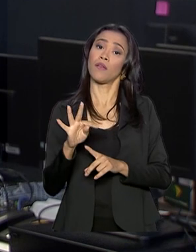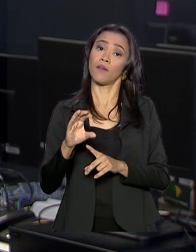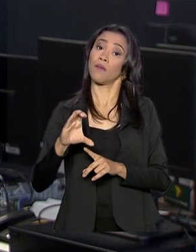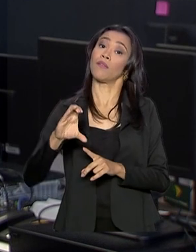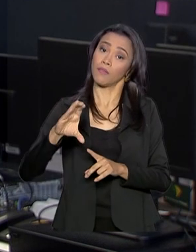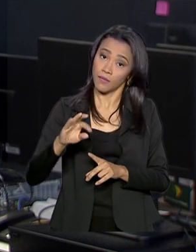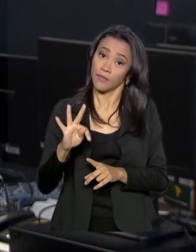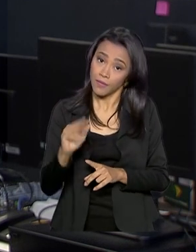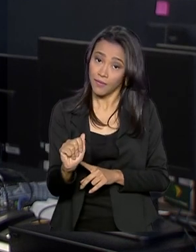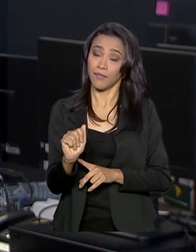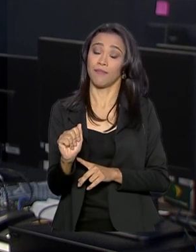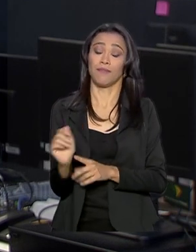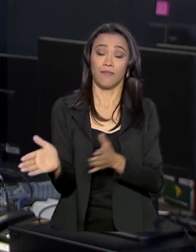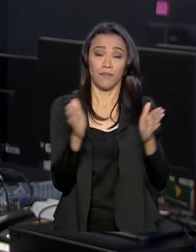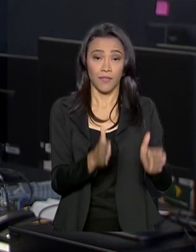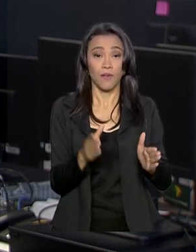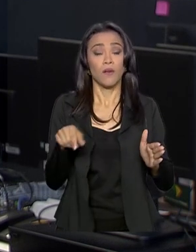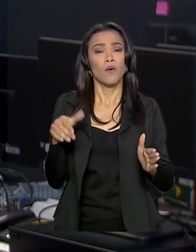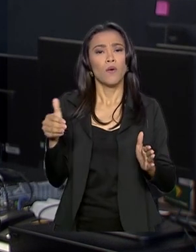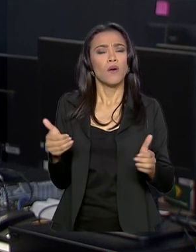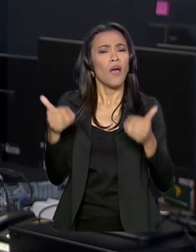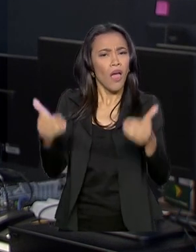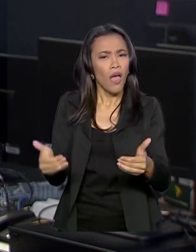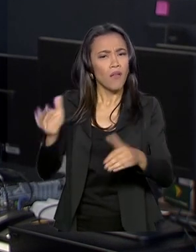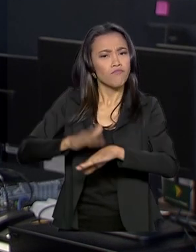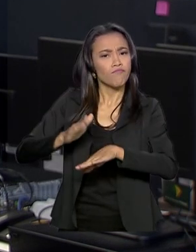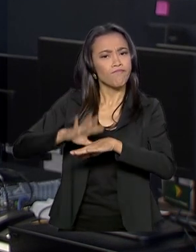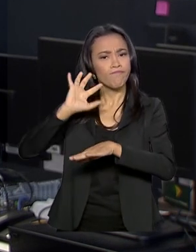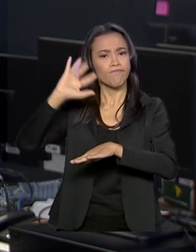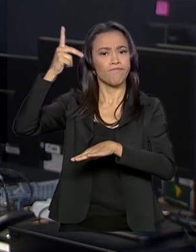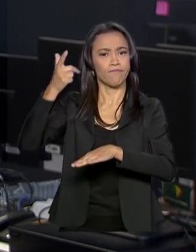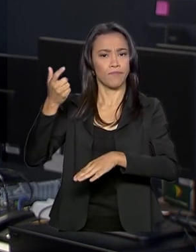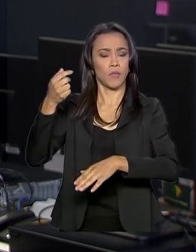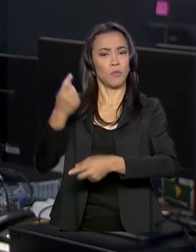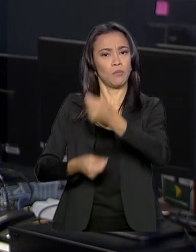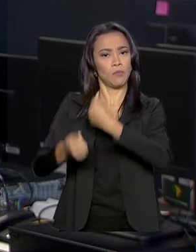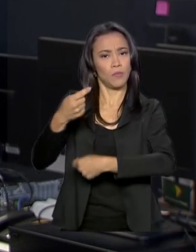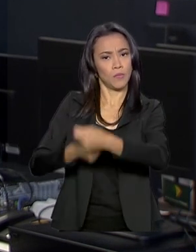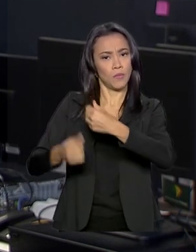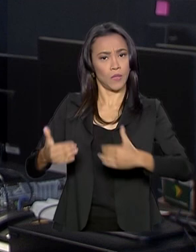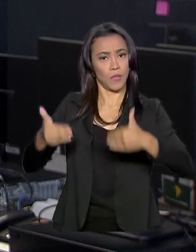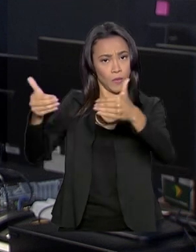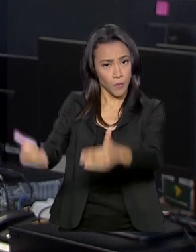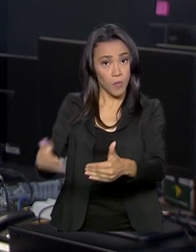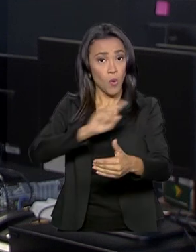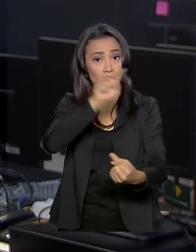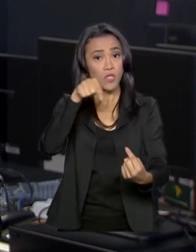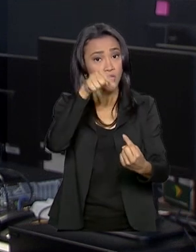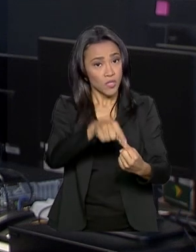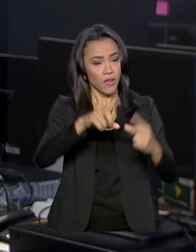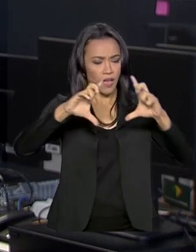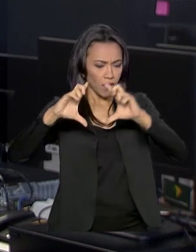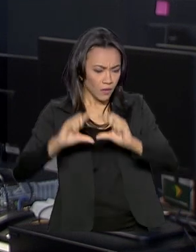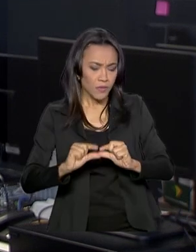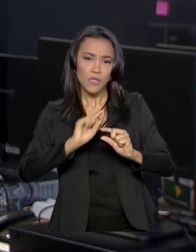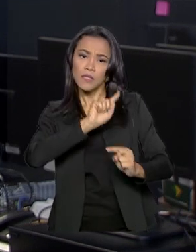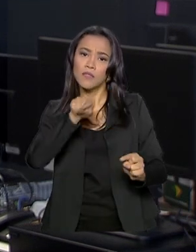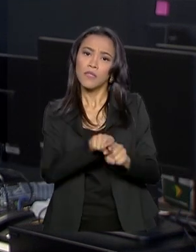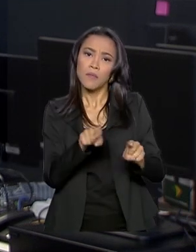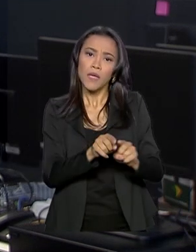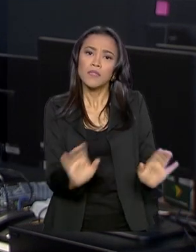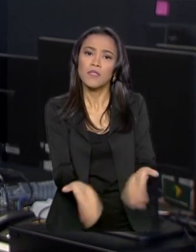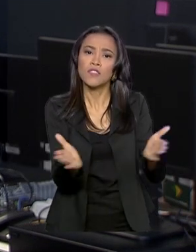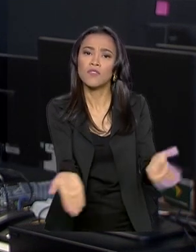Ministério da Economia. O objetivo da medida é reduzir o custo de investimentos produtivos no Brasil e incentivar a